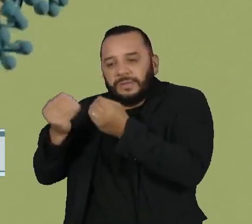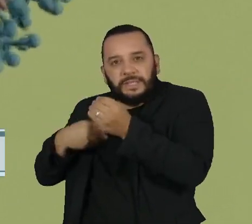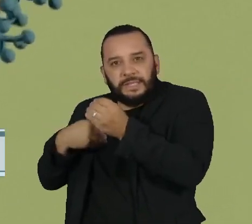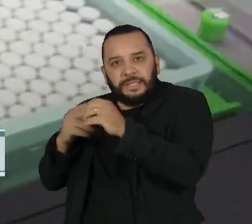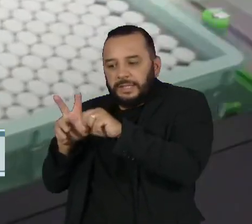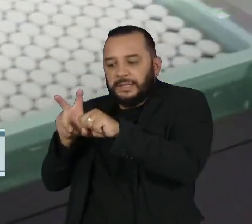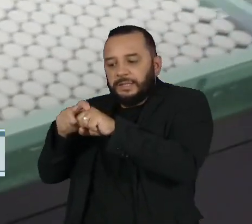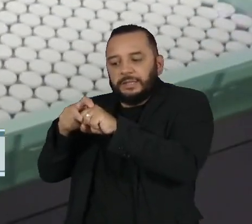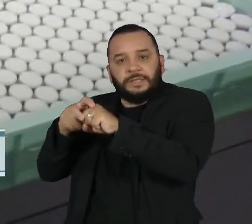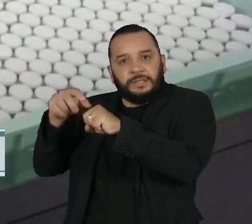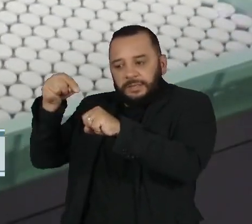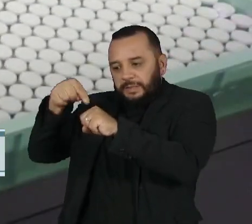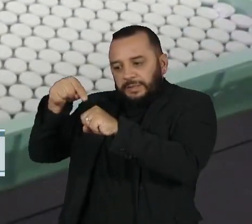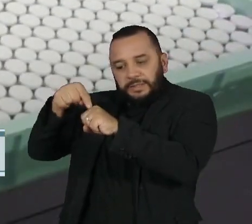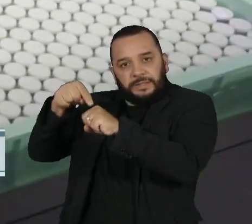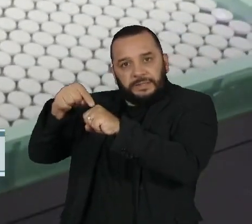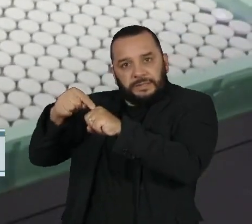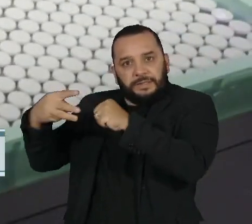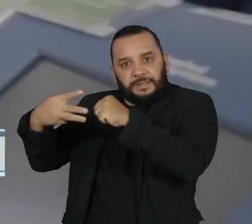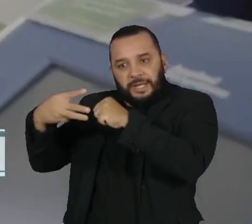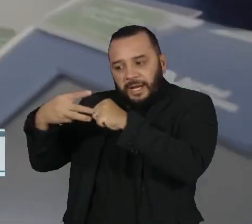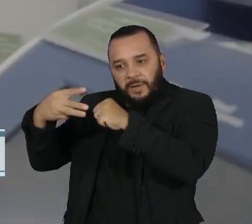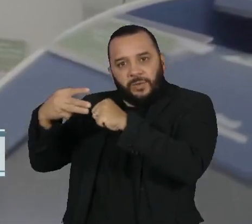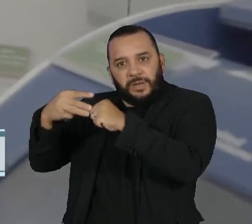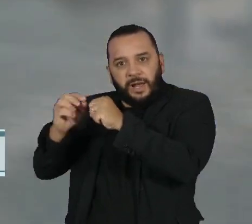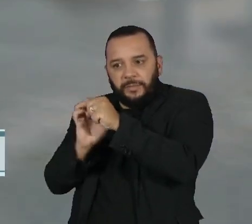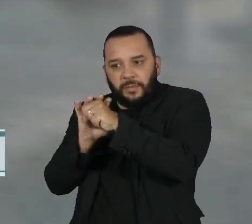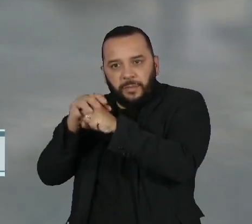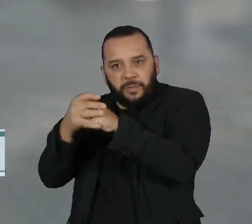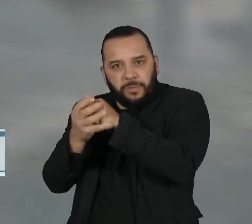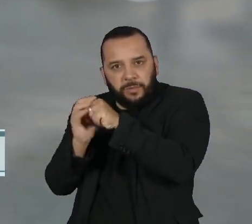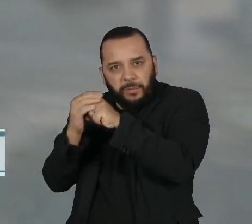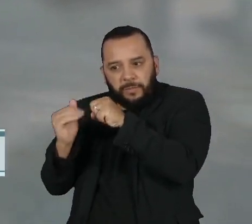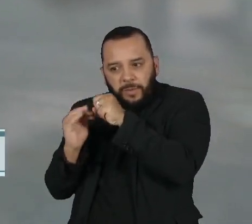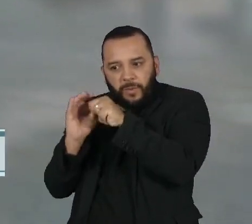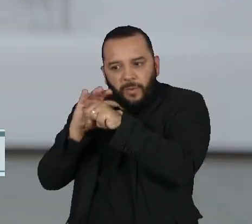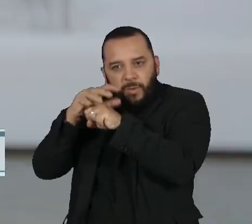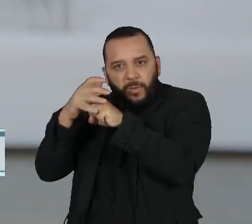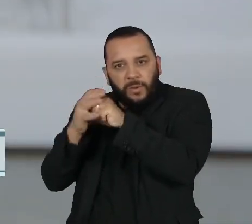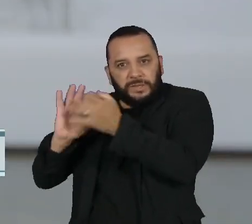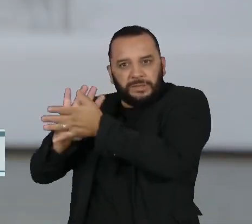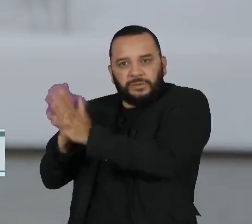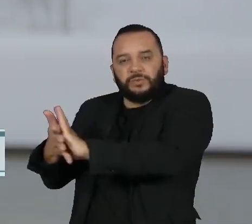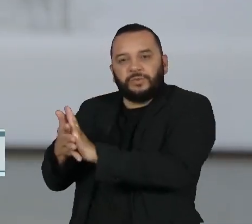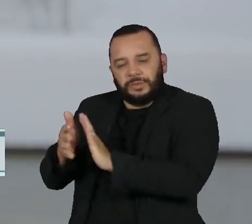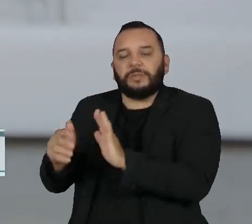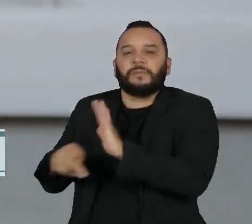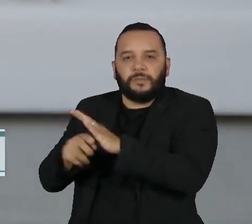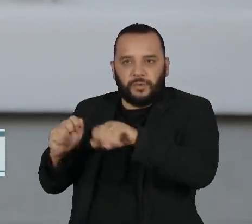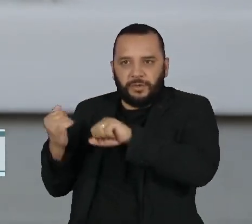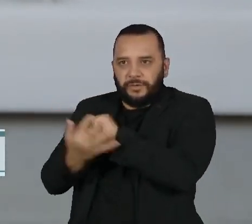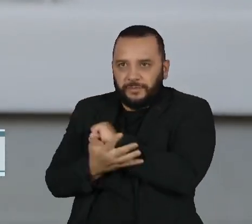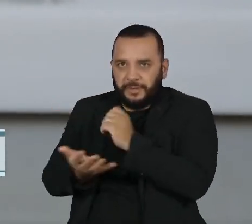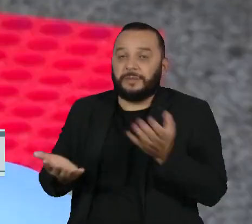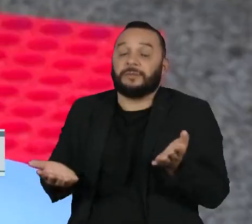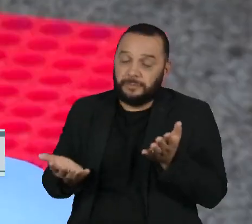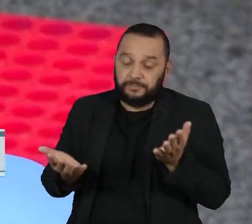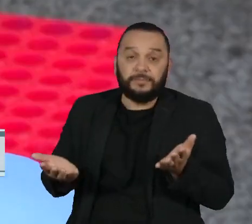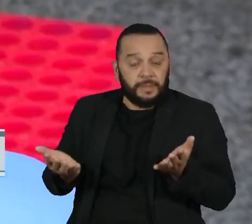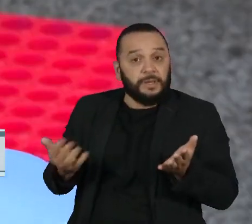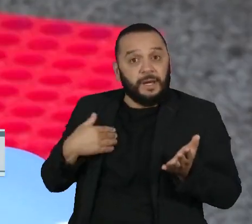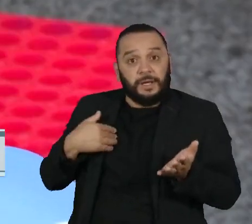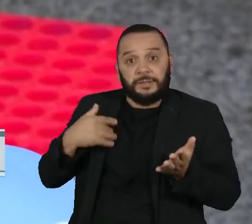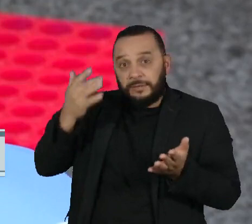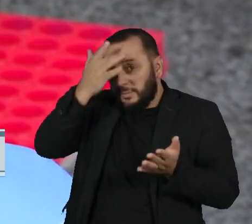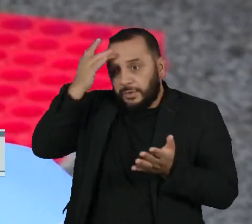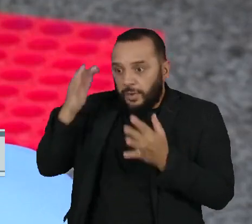anticorpos. Alvo de pesquisas há mais de 30 anos, a tecnologia de RNA mensageiro recebeu atenção e